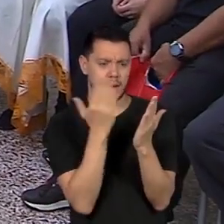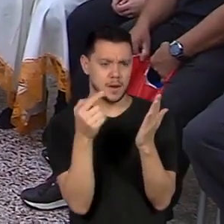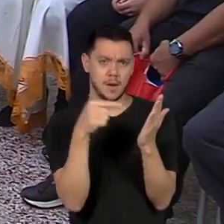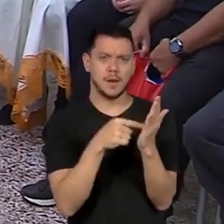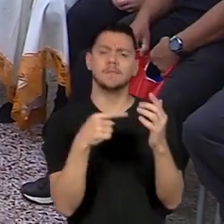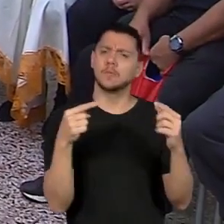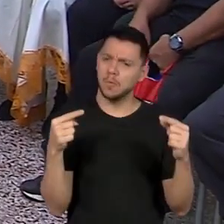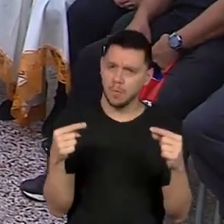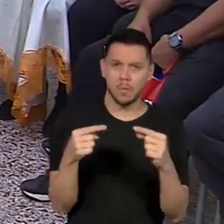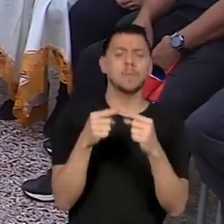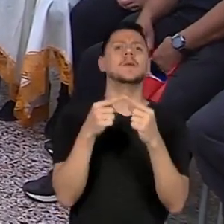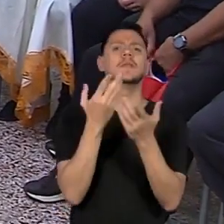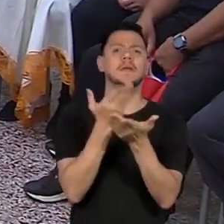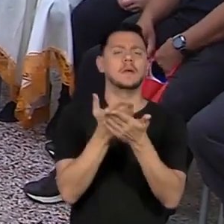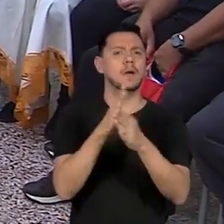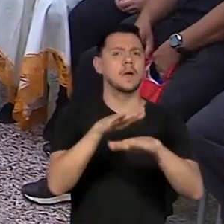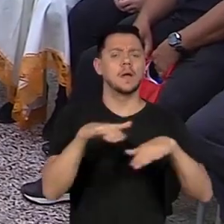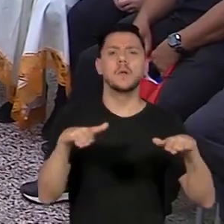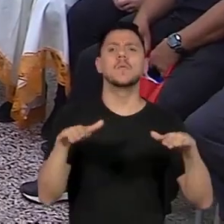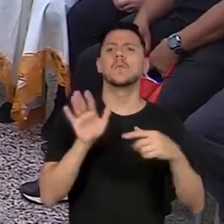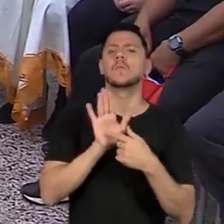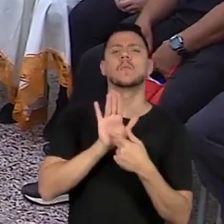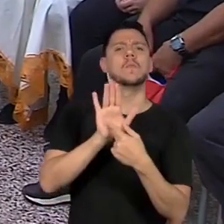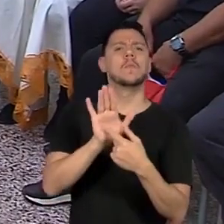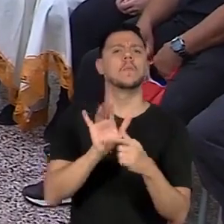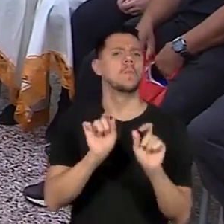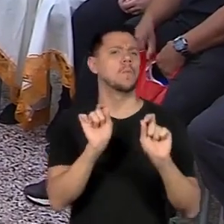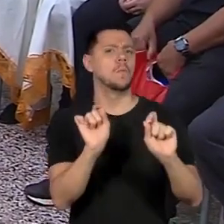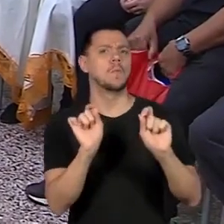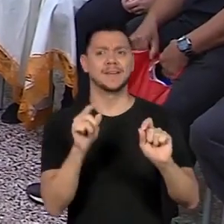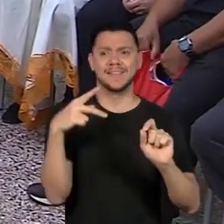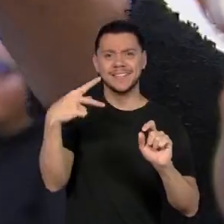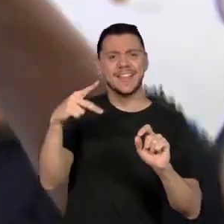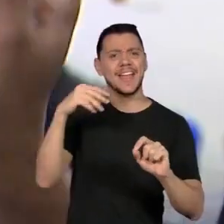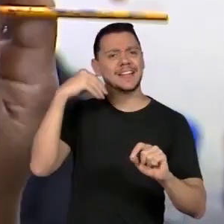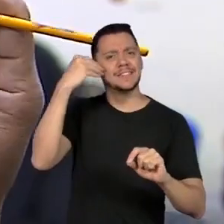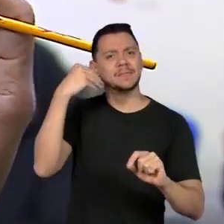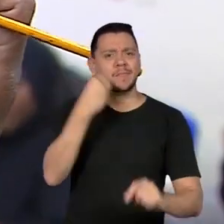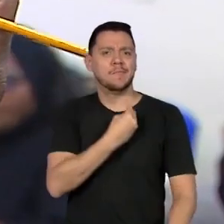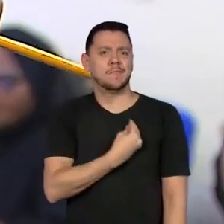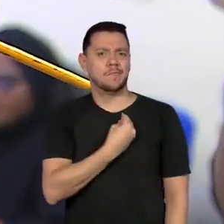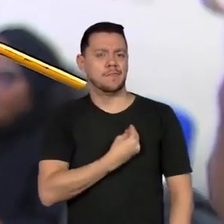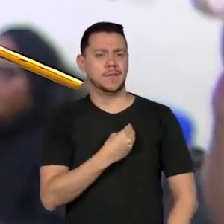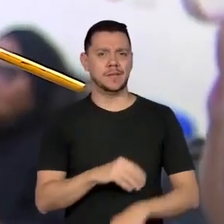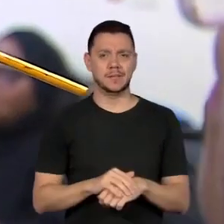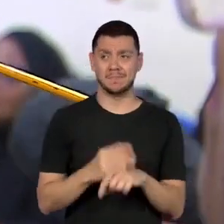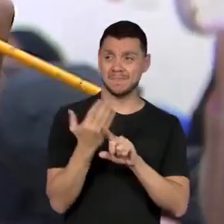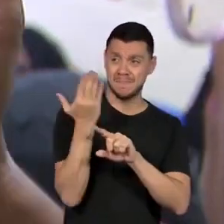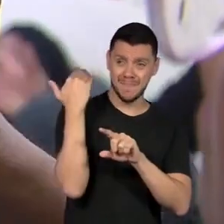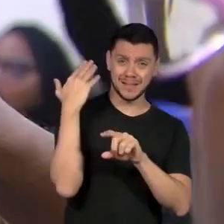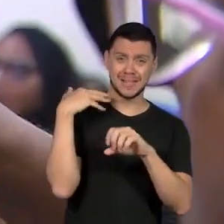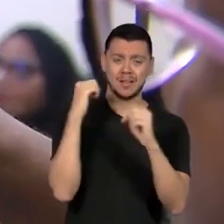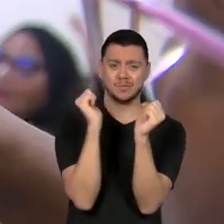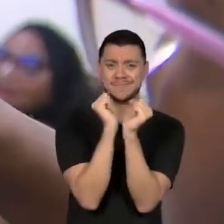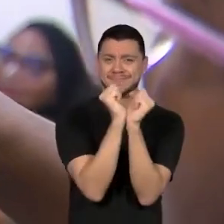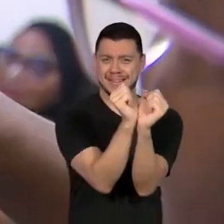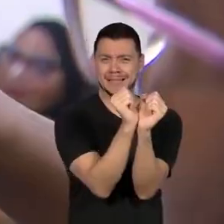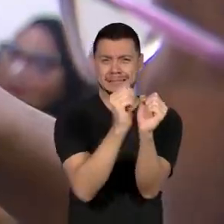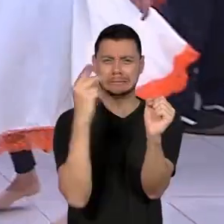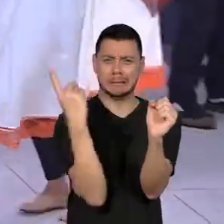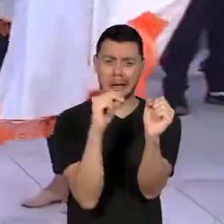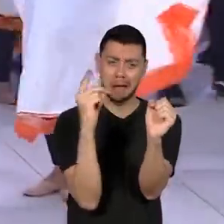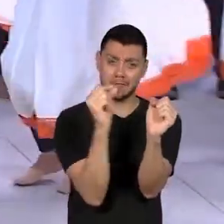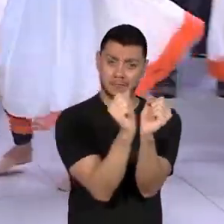alunos pela vivência deles também. A escravização, ela deixou marcas